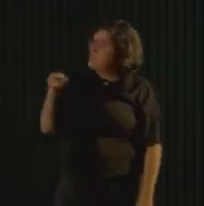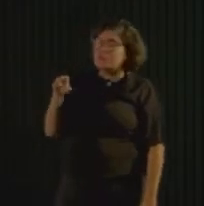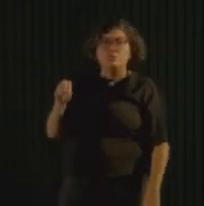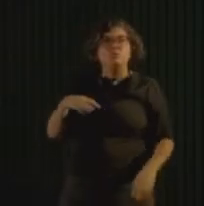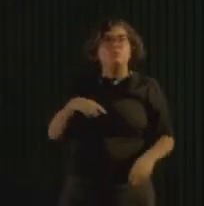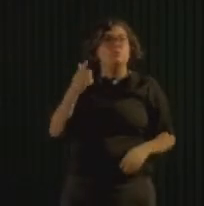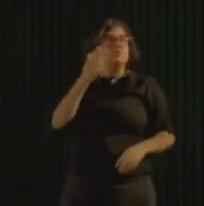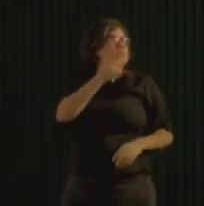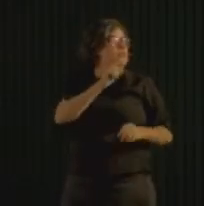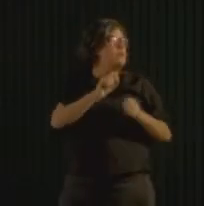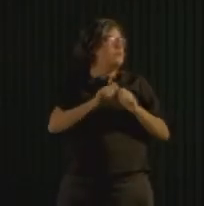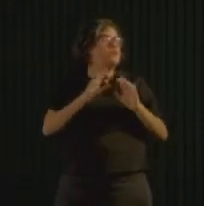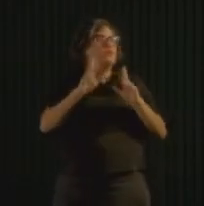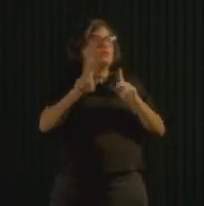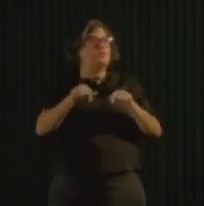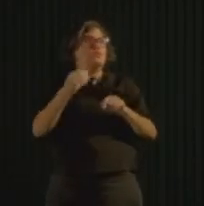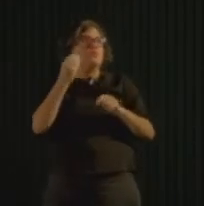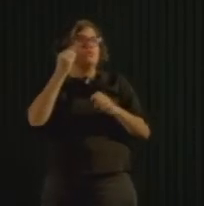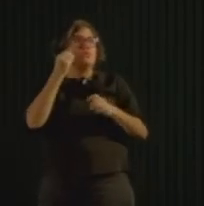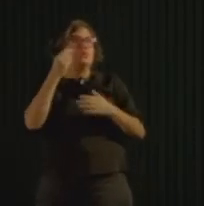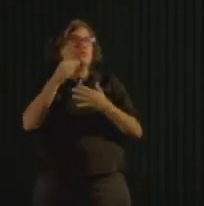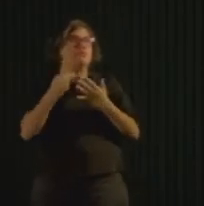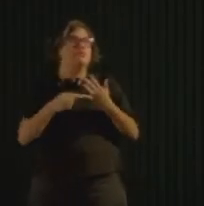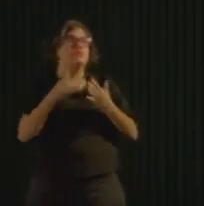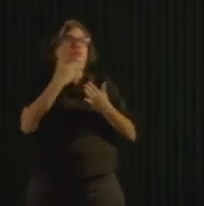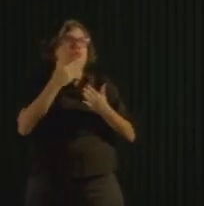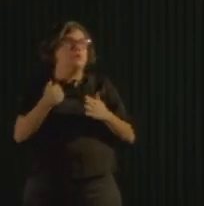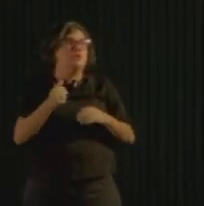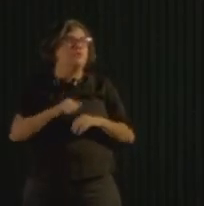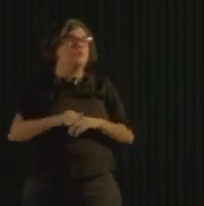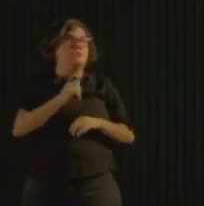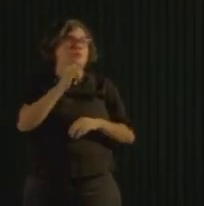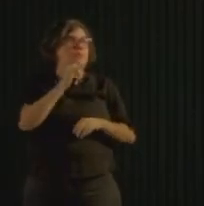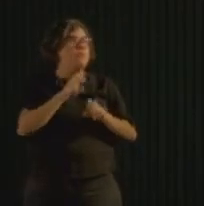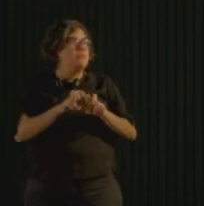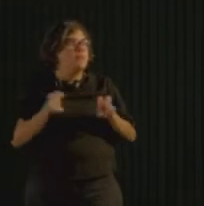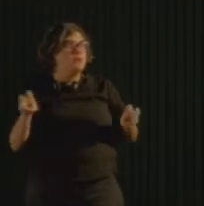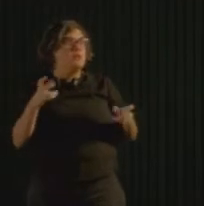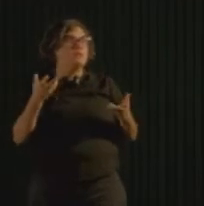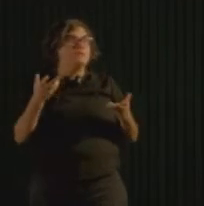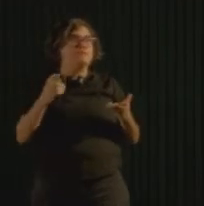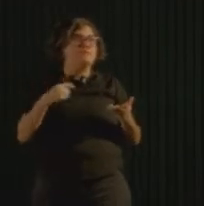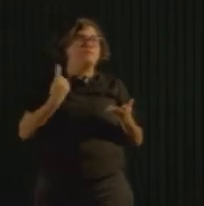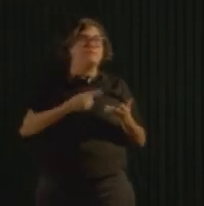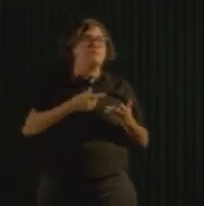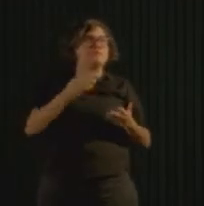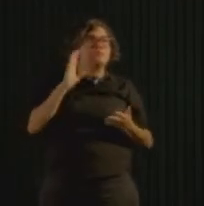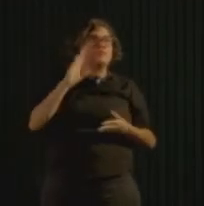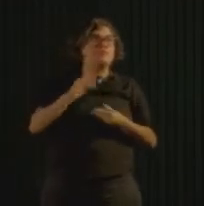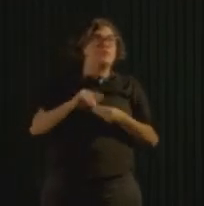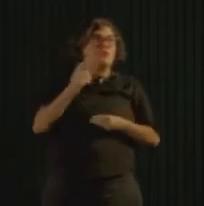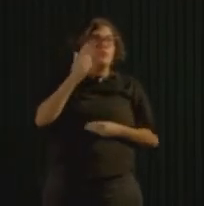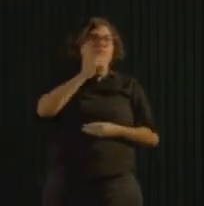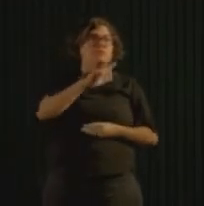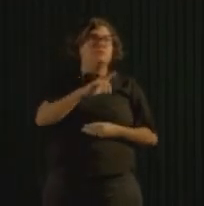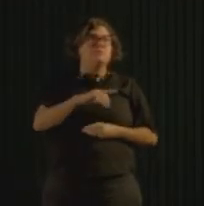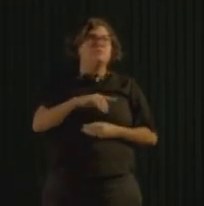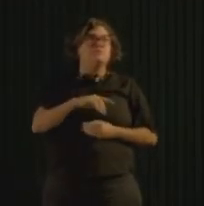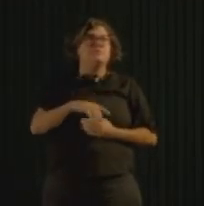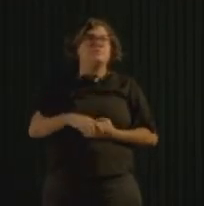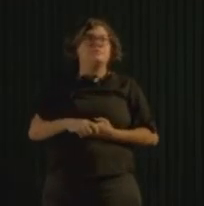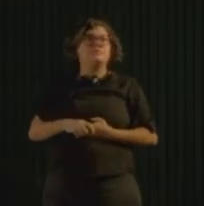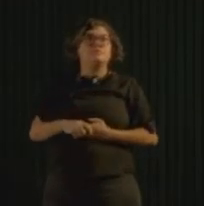fazendo todos os testes no dia a dia. Banco. Esse a gente não vai colocar na cidade ainda, tá, gente? É só um teste, vocês vão ver em breve